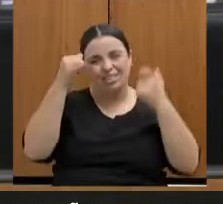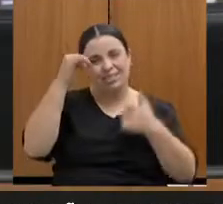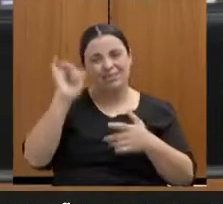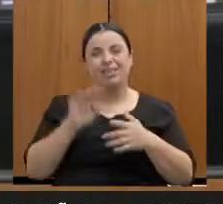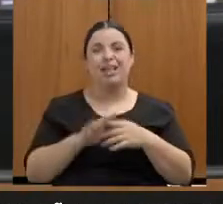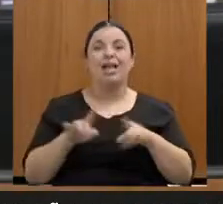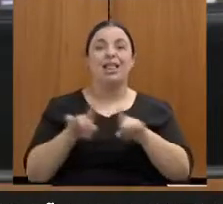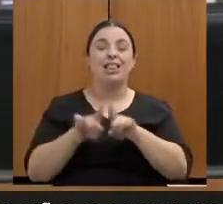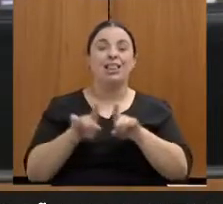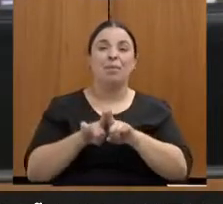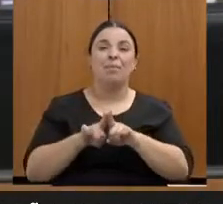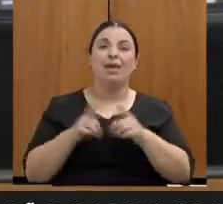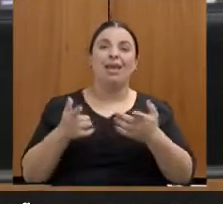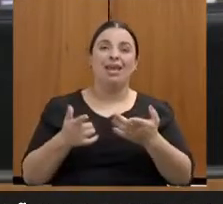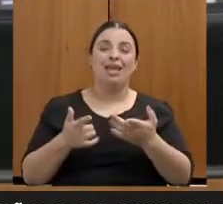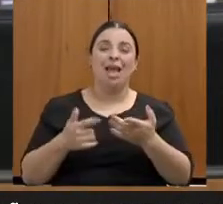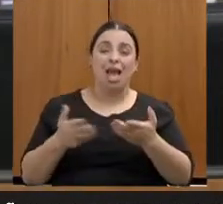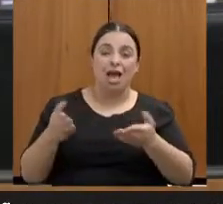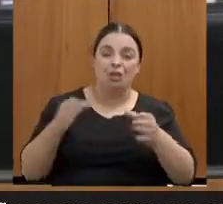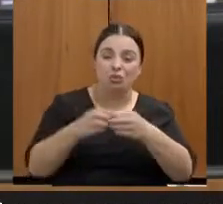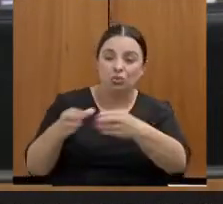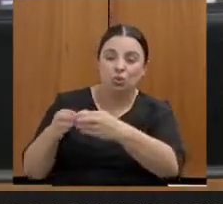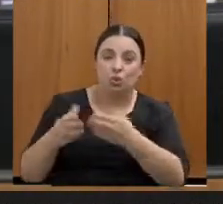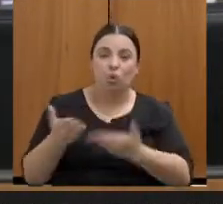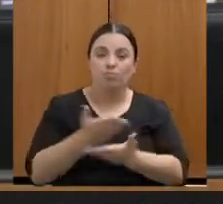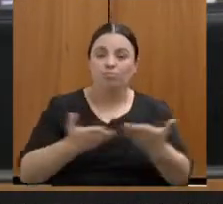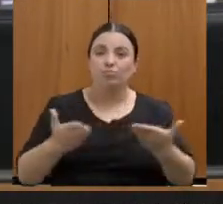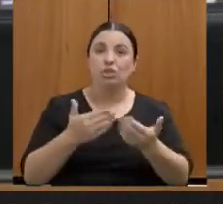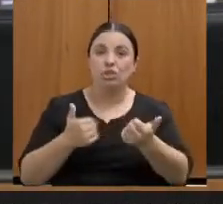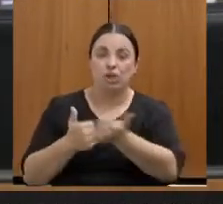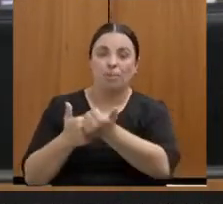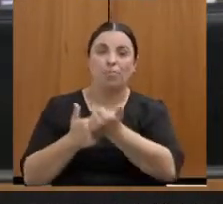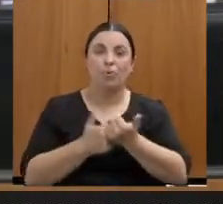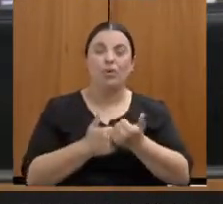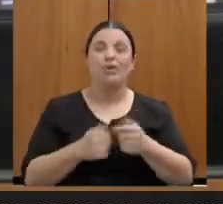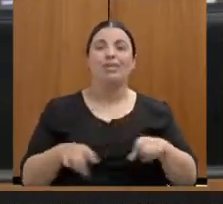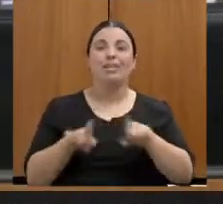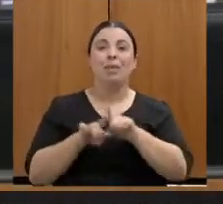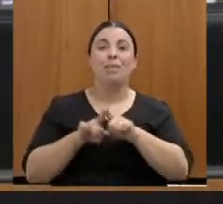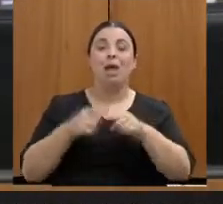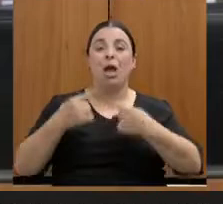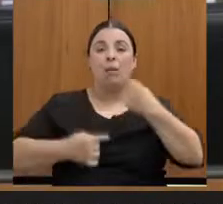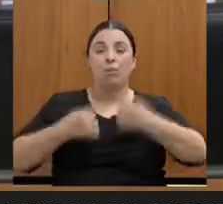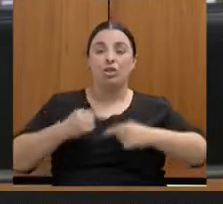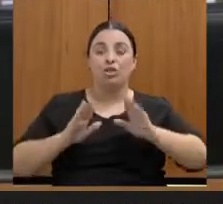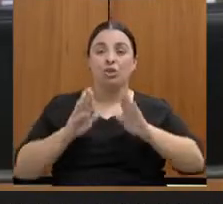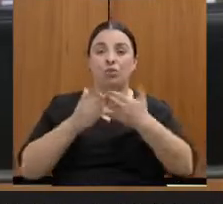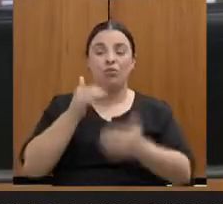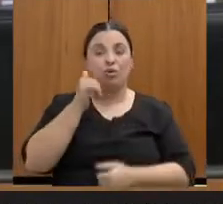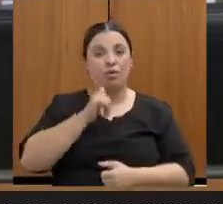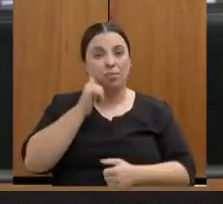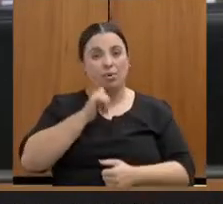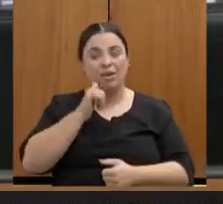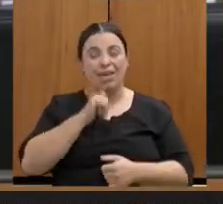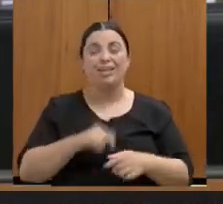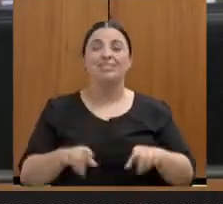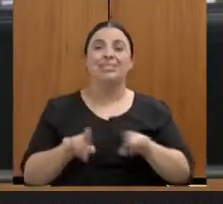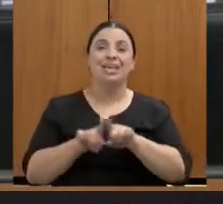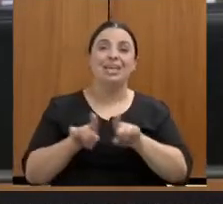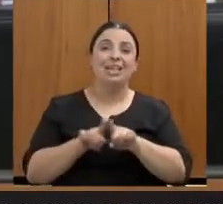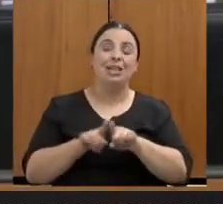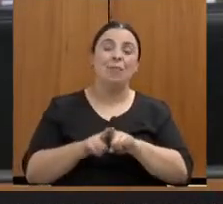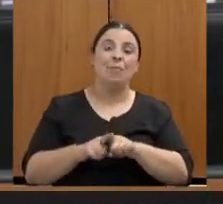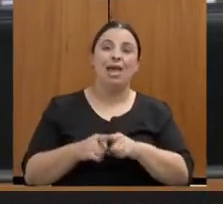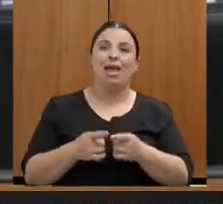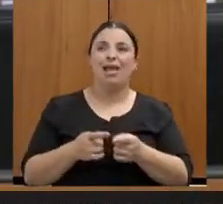da política de saúde para as mulheres e também na busca de alternativas para criarmos oportunidades de emprego, de